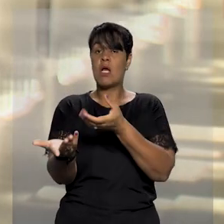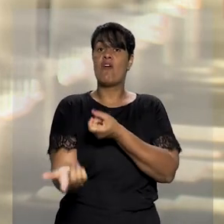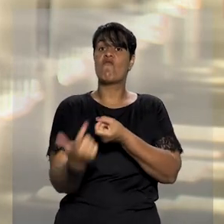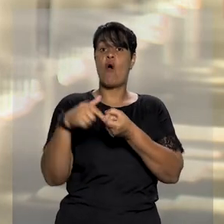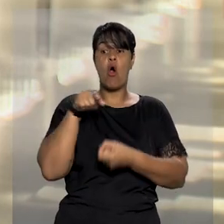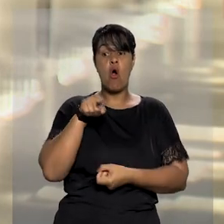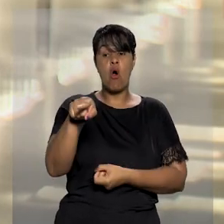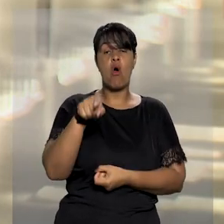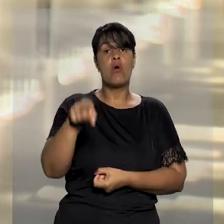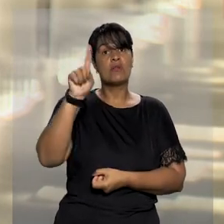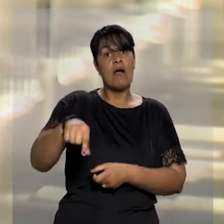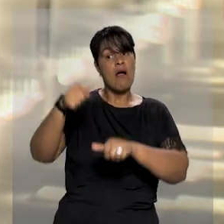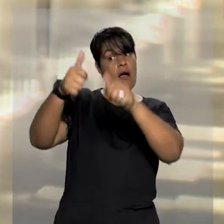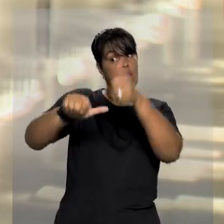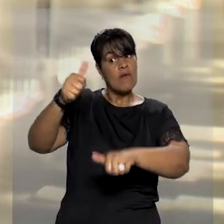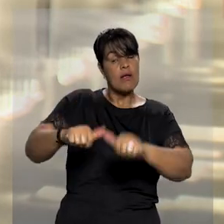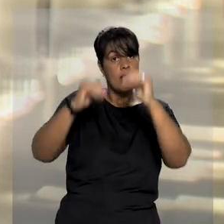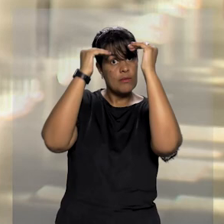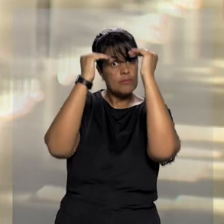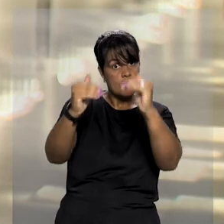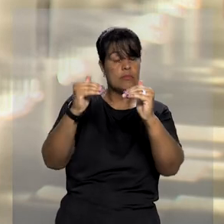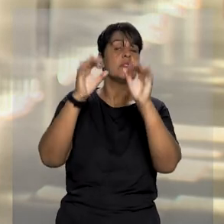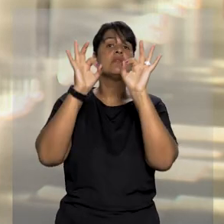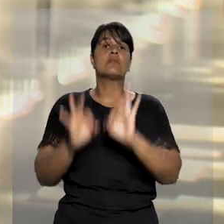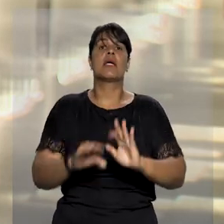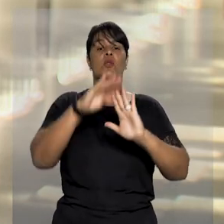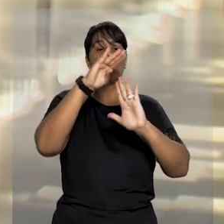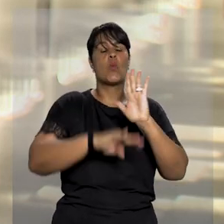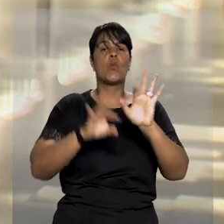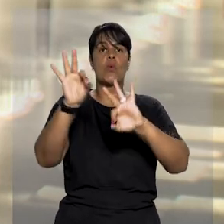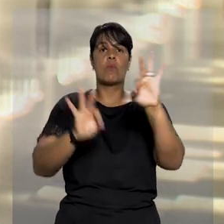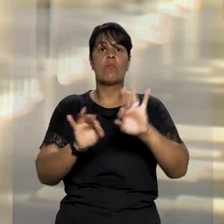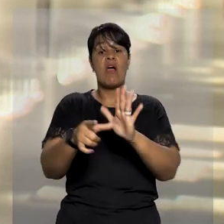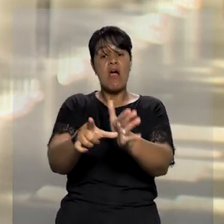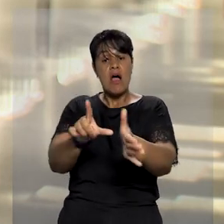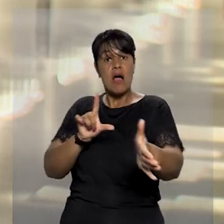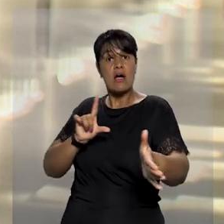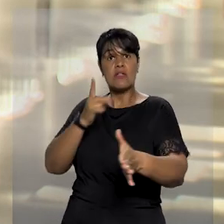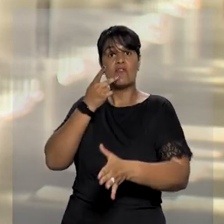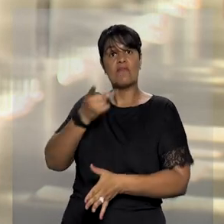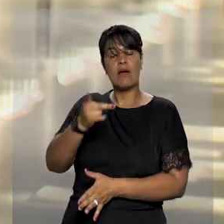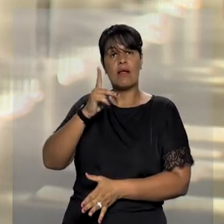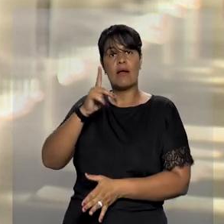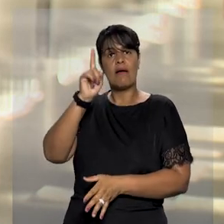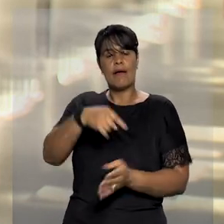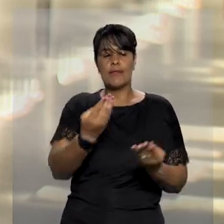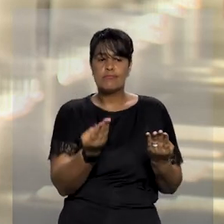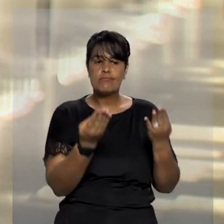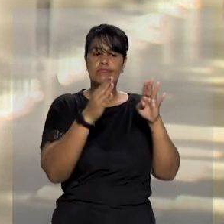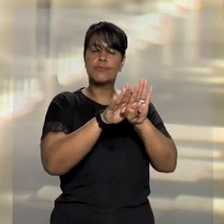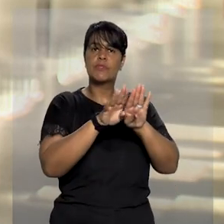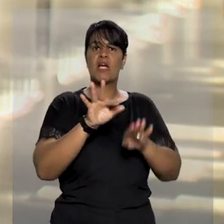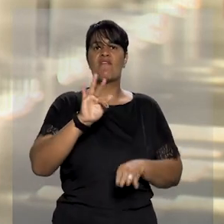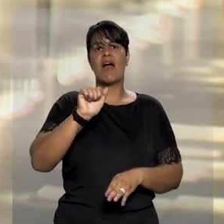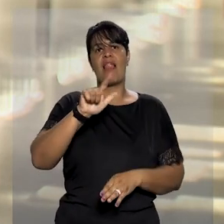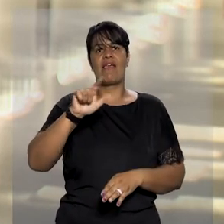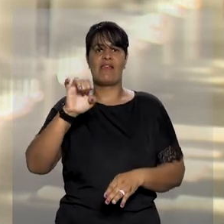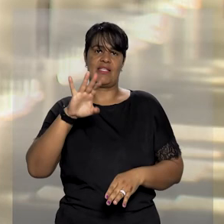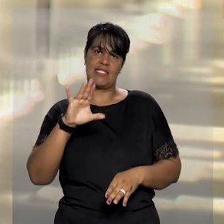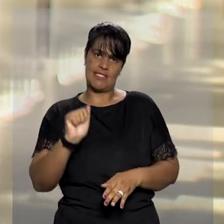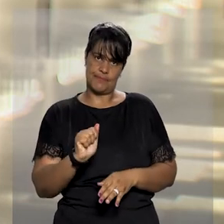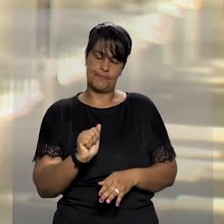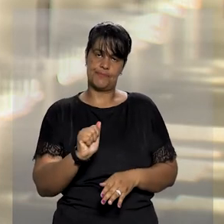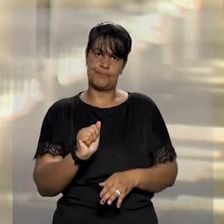ao juízo recuperacional para avaliar o cumprimento do plano antes de decretar o encerramento da recuperação ou a